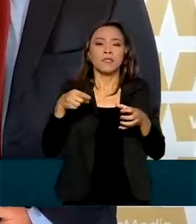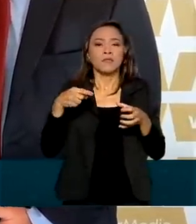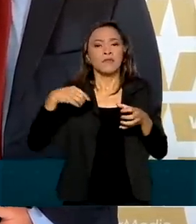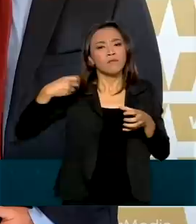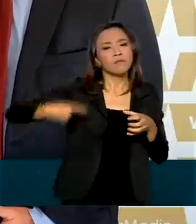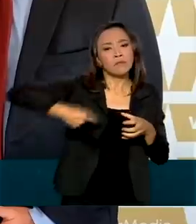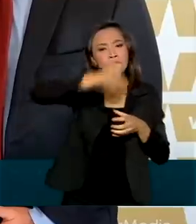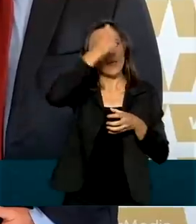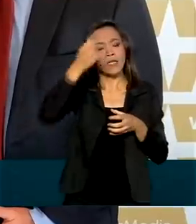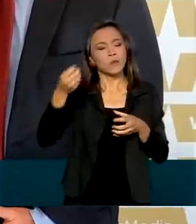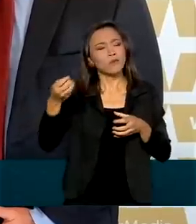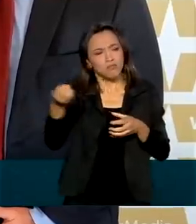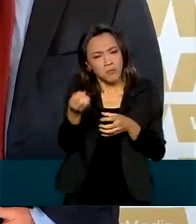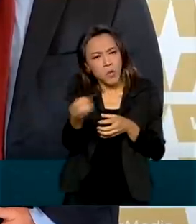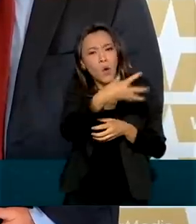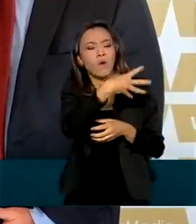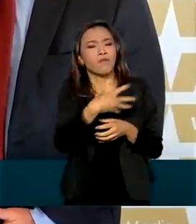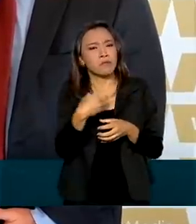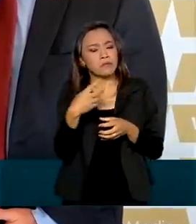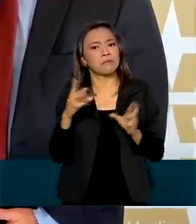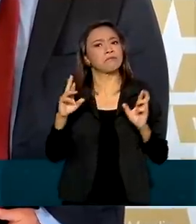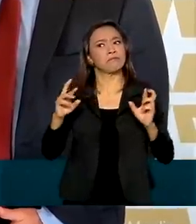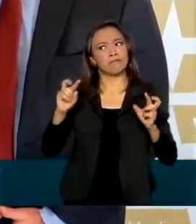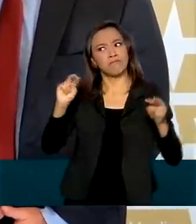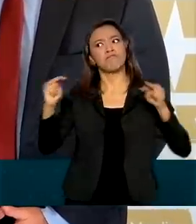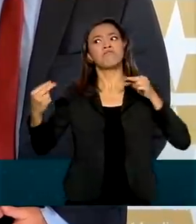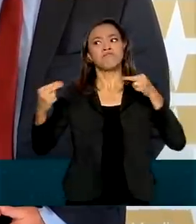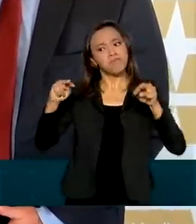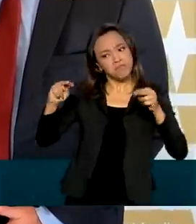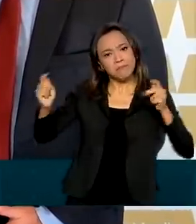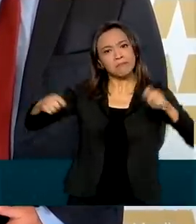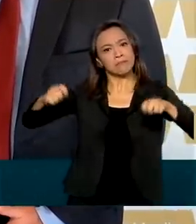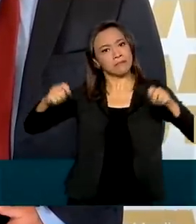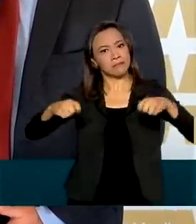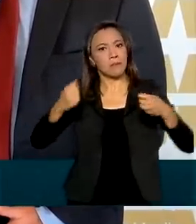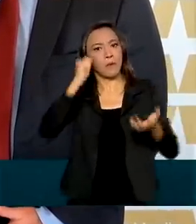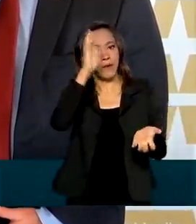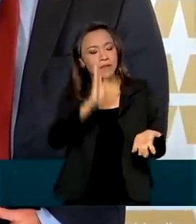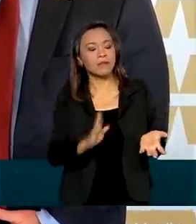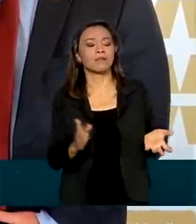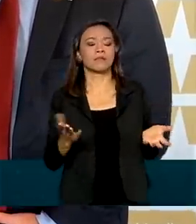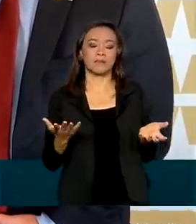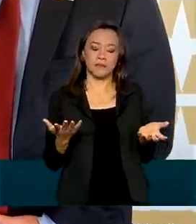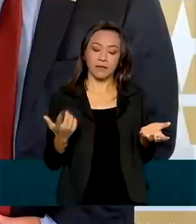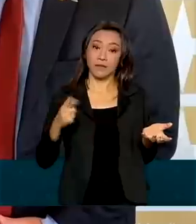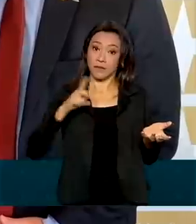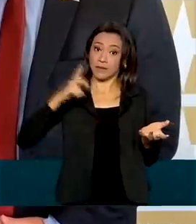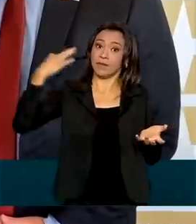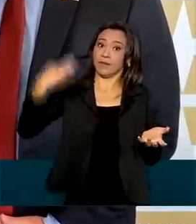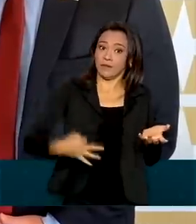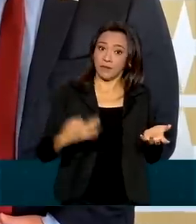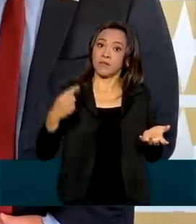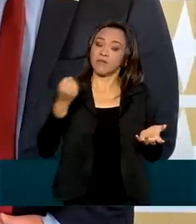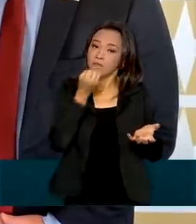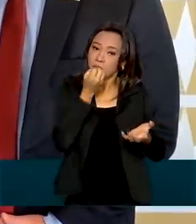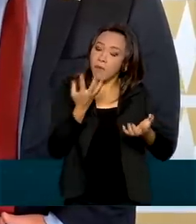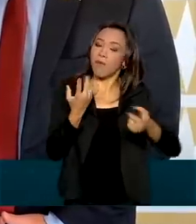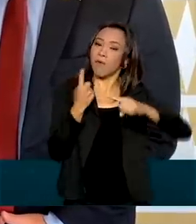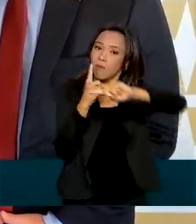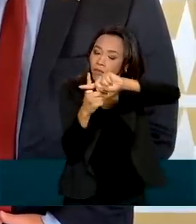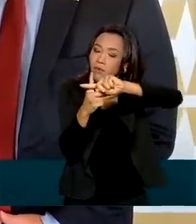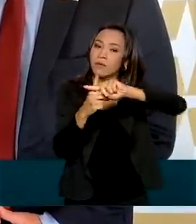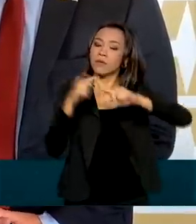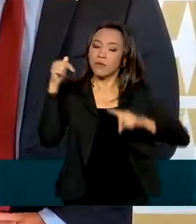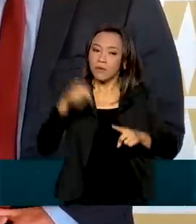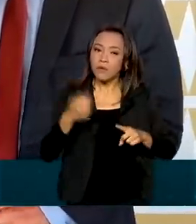possibilidades para que possamos implementar no Brasil. Com certeza que essa viagem foi muito positiva, porque